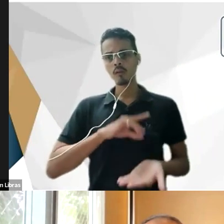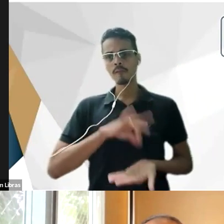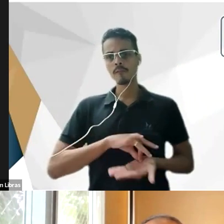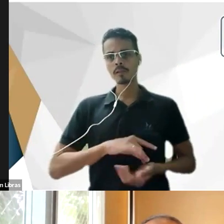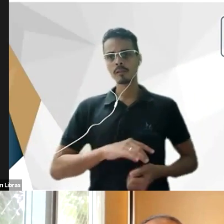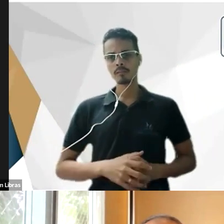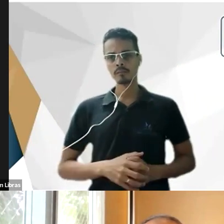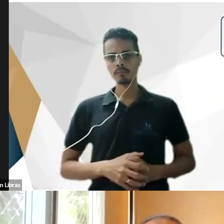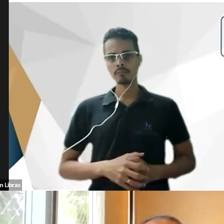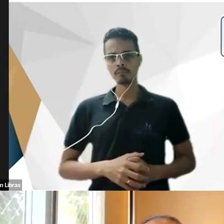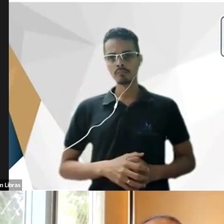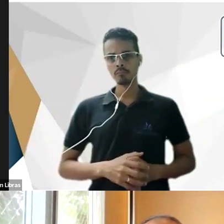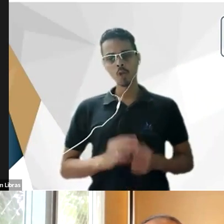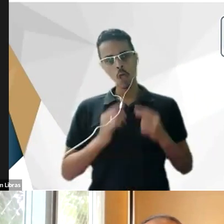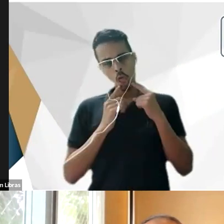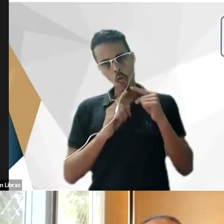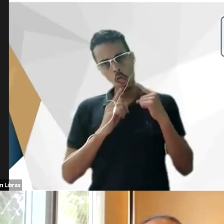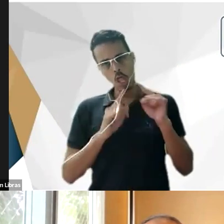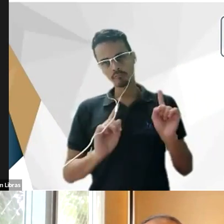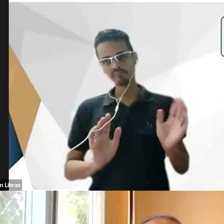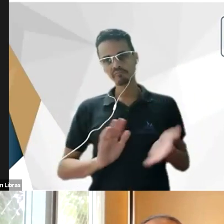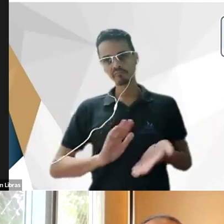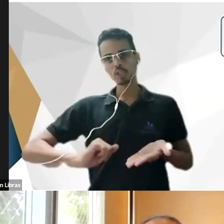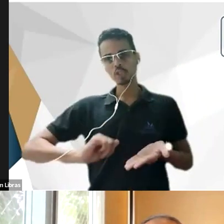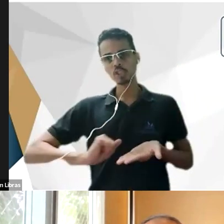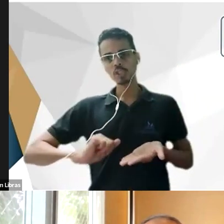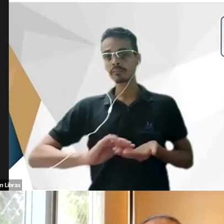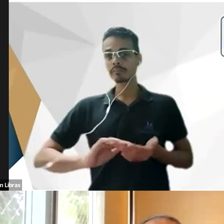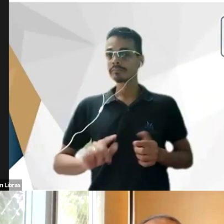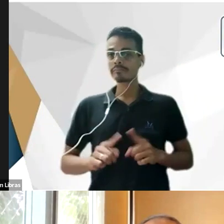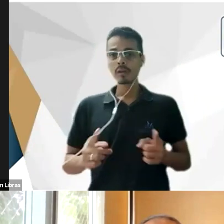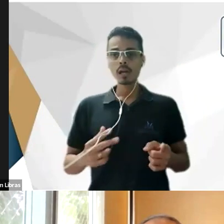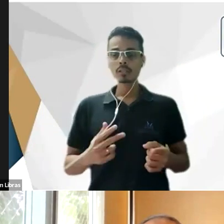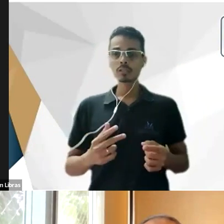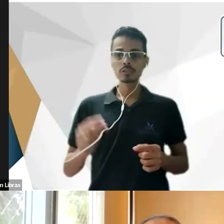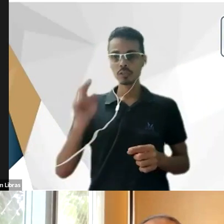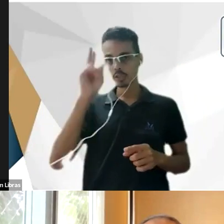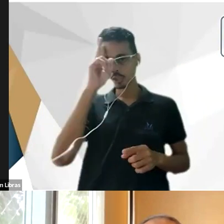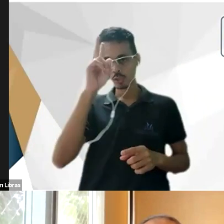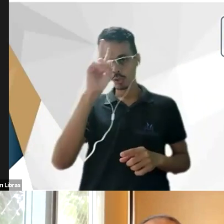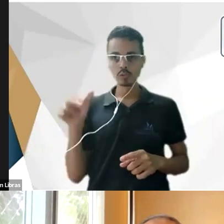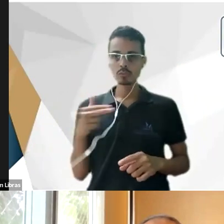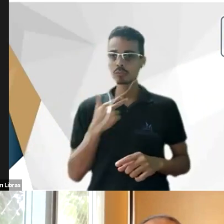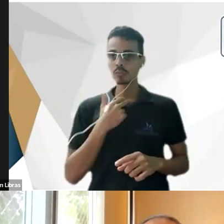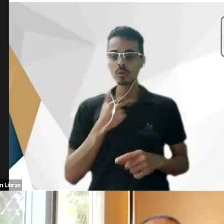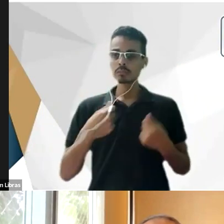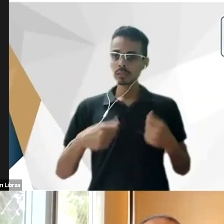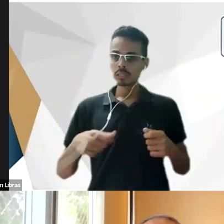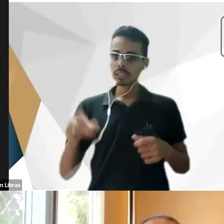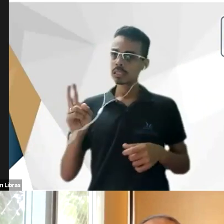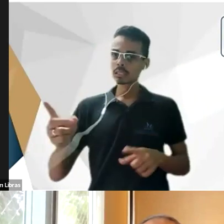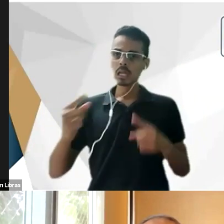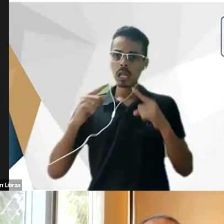imune a qualquer crítica e naturalmente isso não pode do ponto de vista histórico você tem que sempre fazer a crítica das fontes históricas